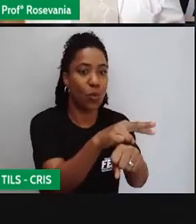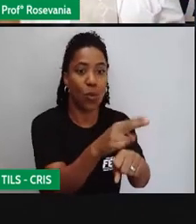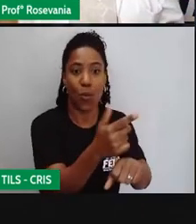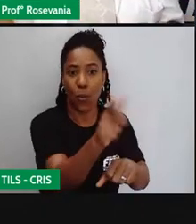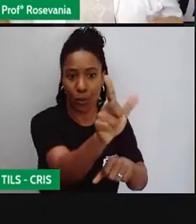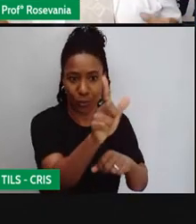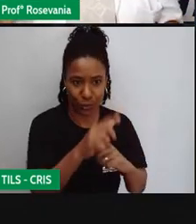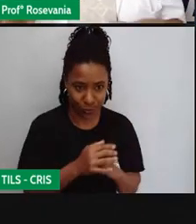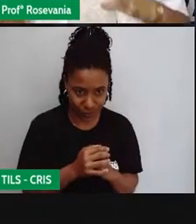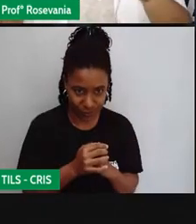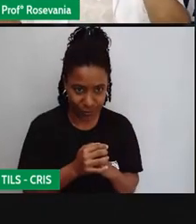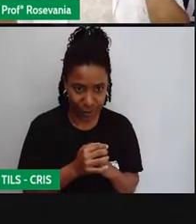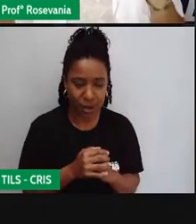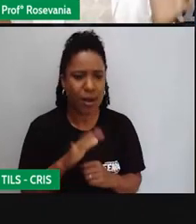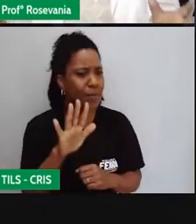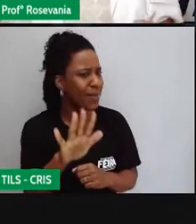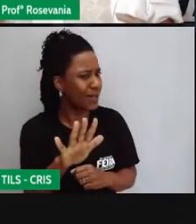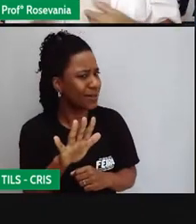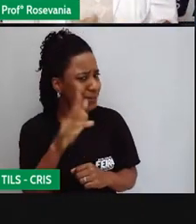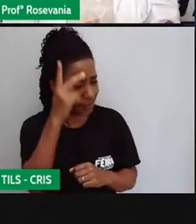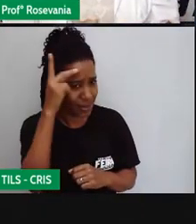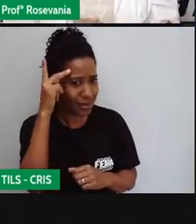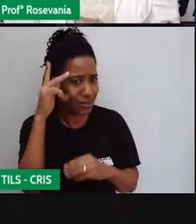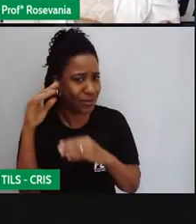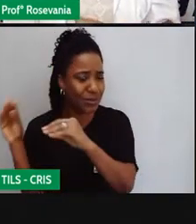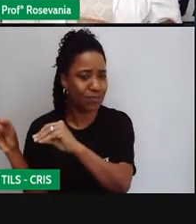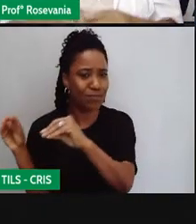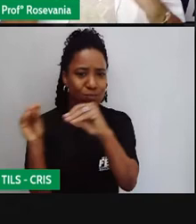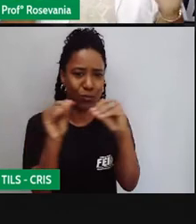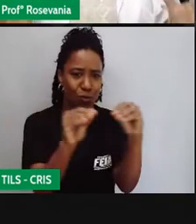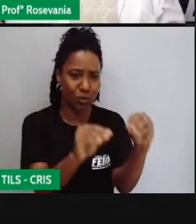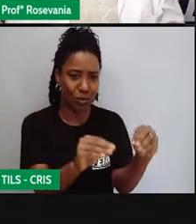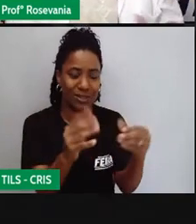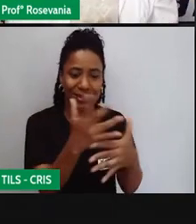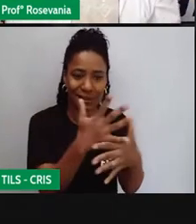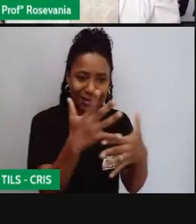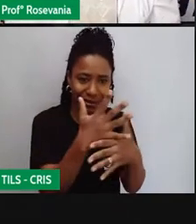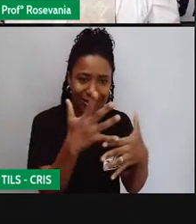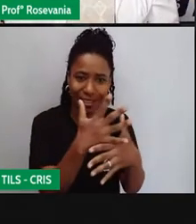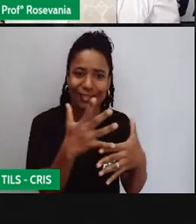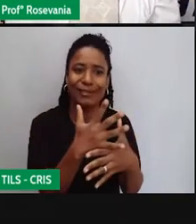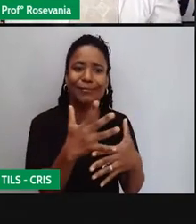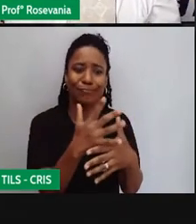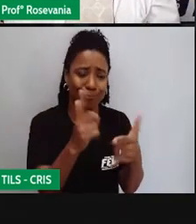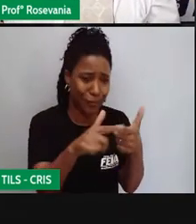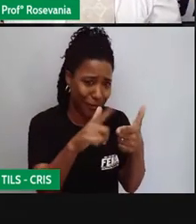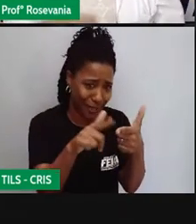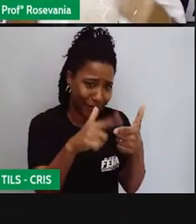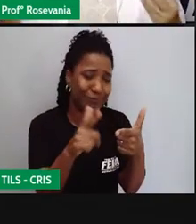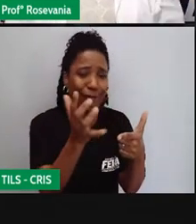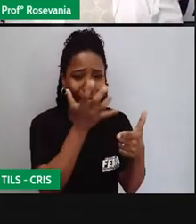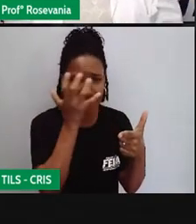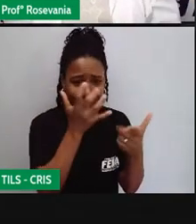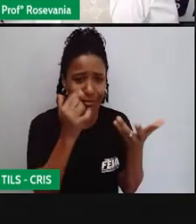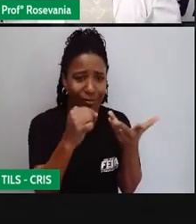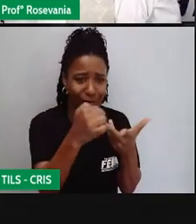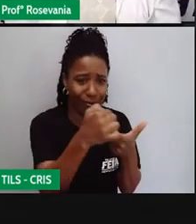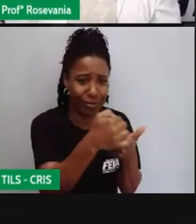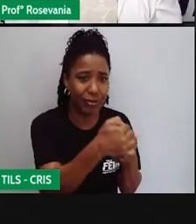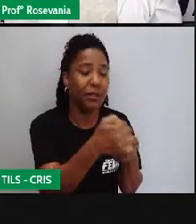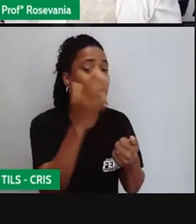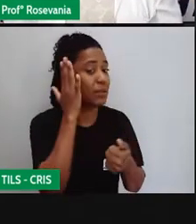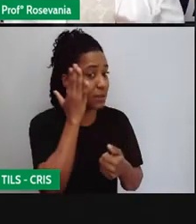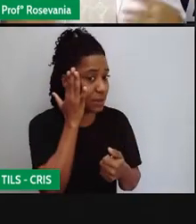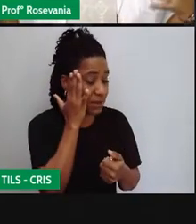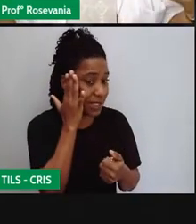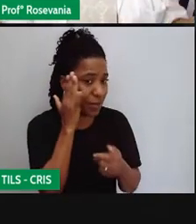A pessoa foi para a cidade. Claro que teve todo o impacto lá na cidade, que nós não vamos falar sobre isso agora, mas a gente sabe que impacta